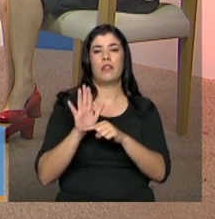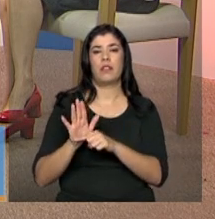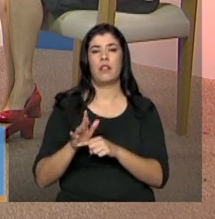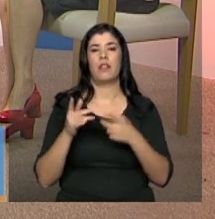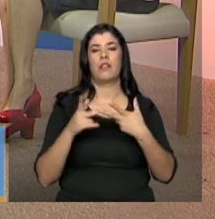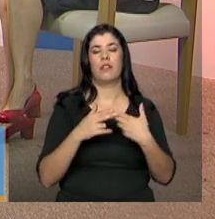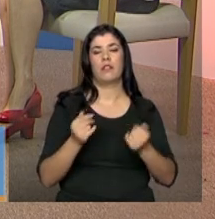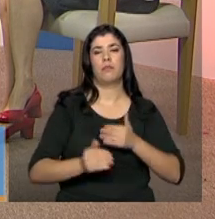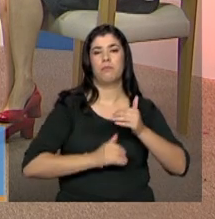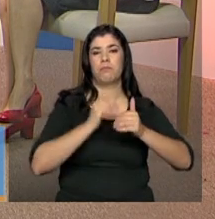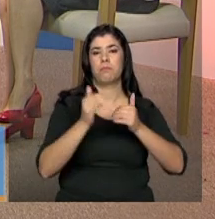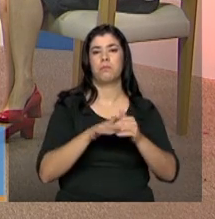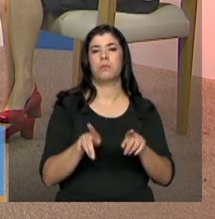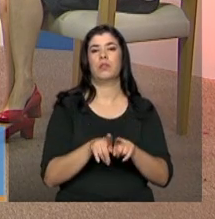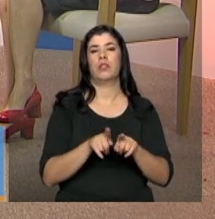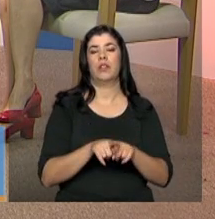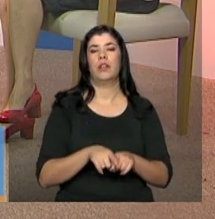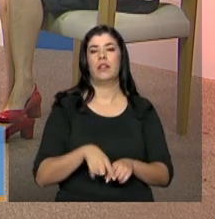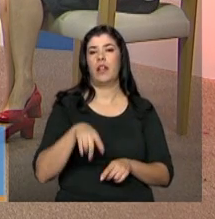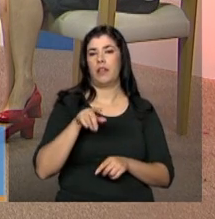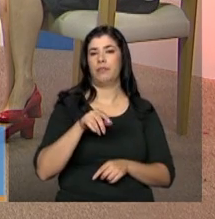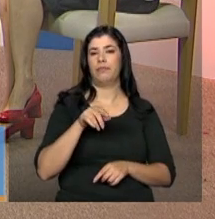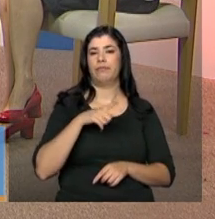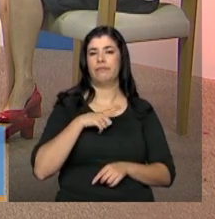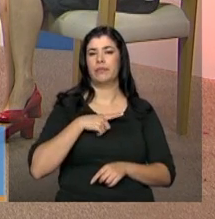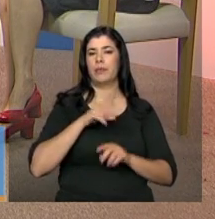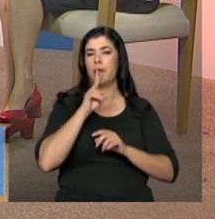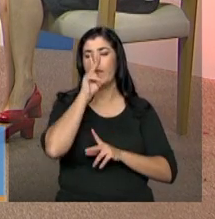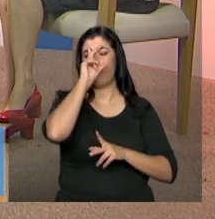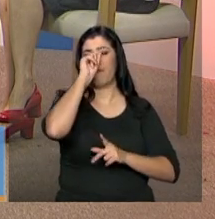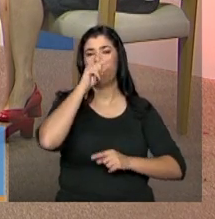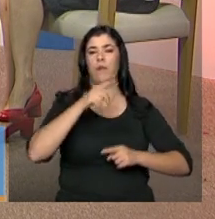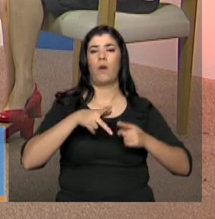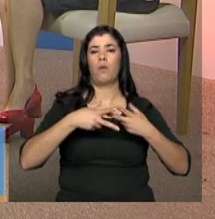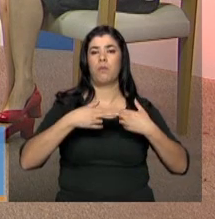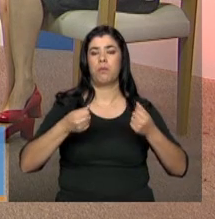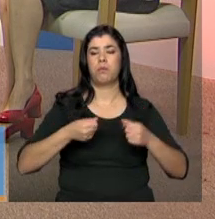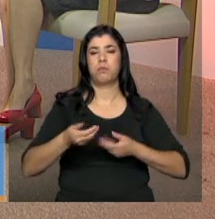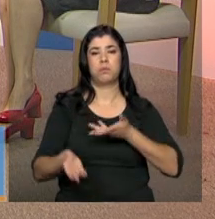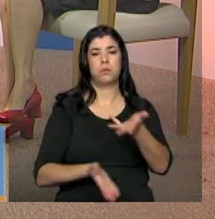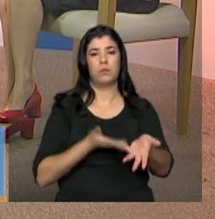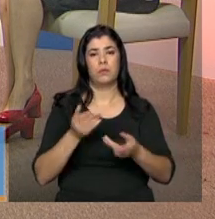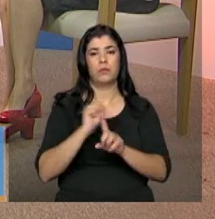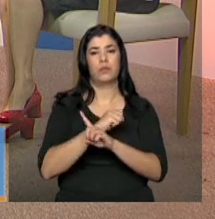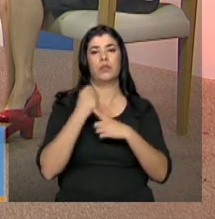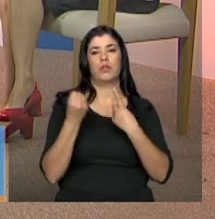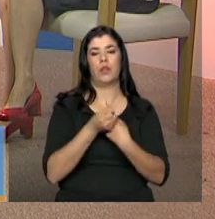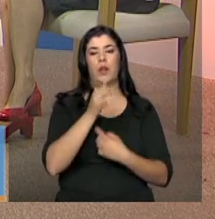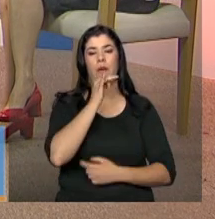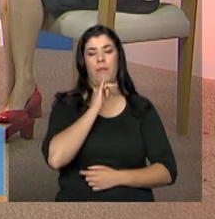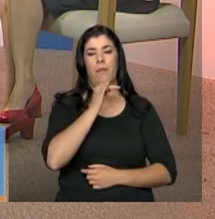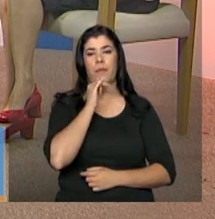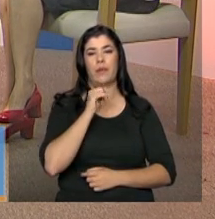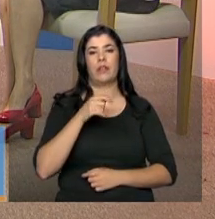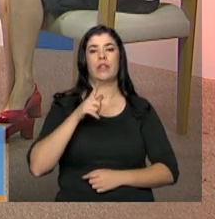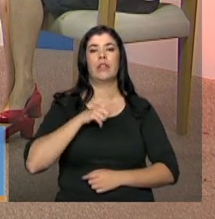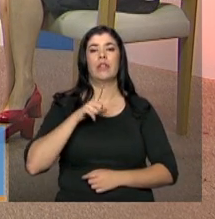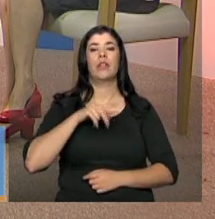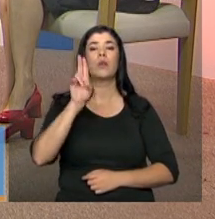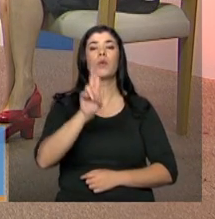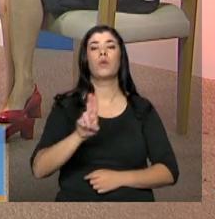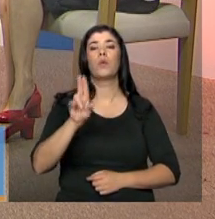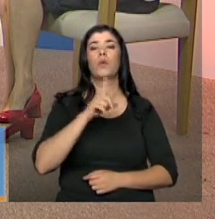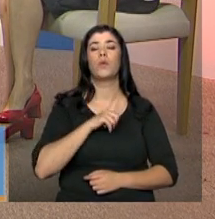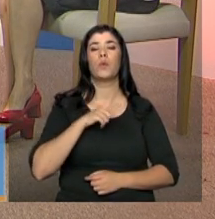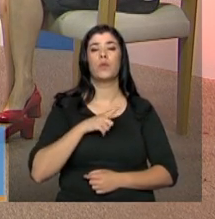benefícios fortes na política de assistência social, e também dos serviços, como dos nossos equipamentos, do